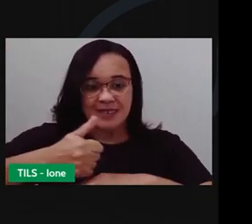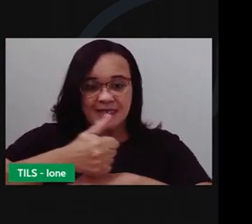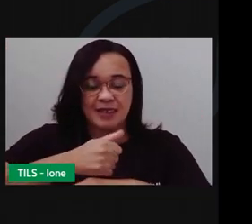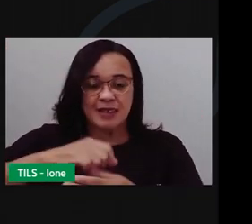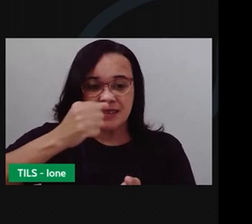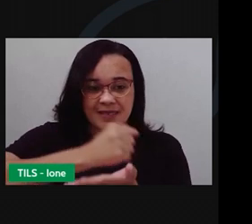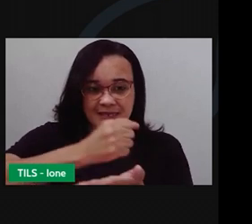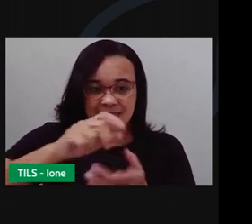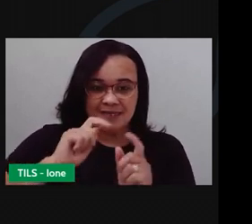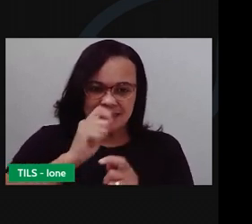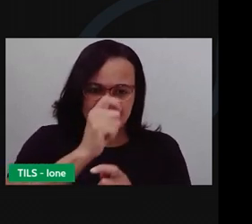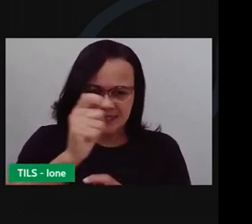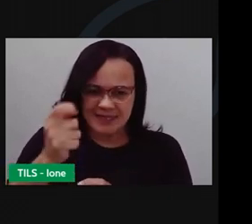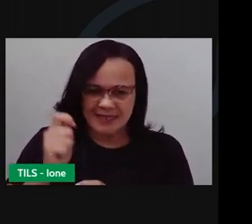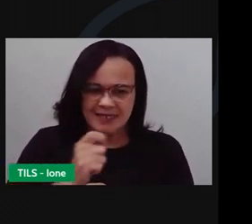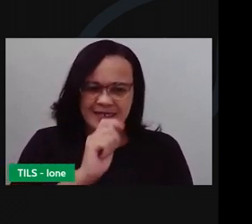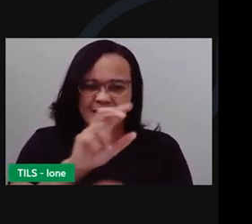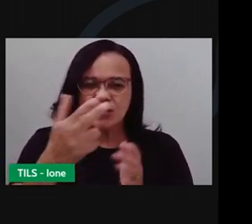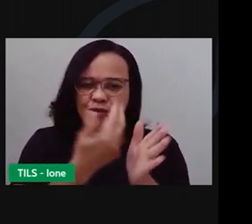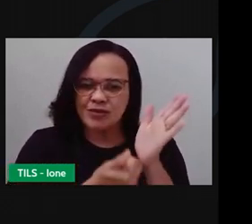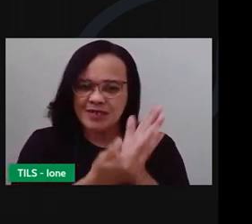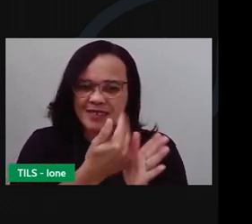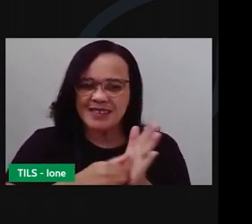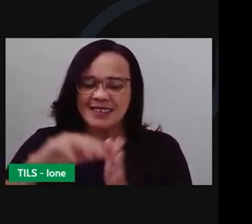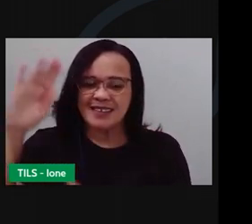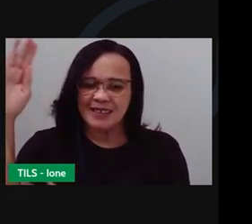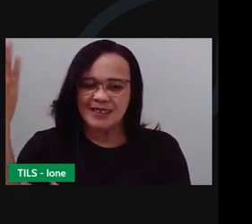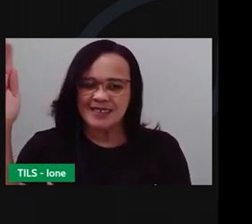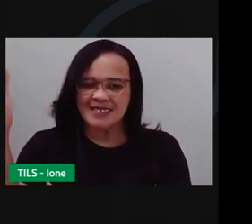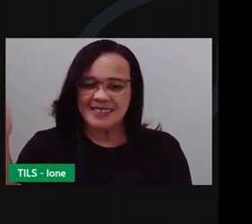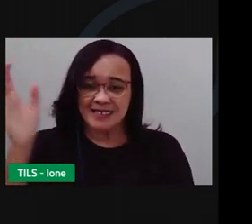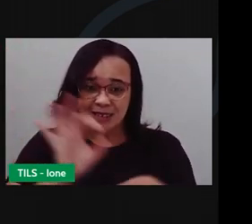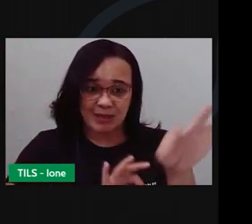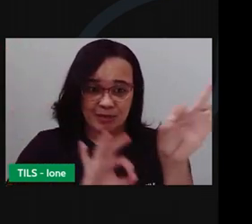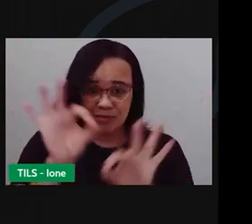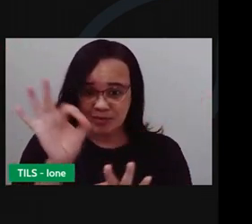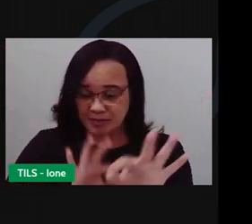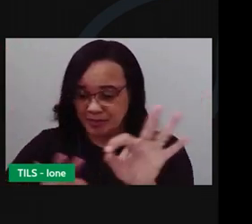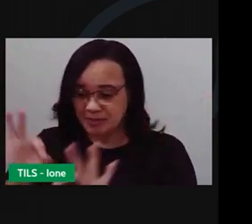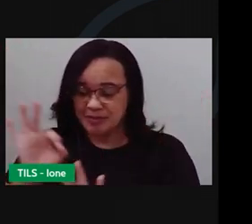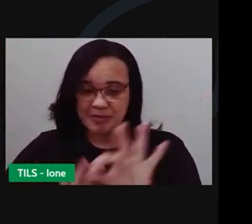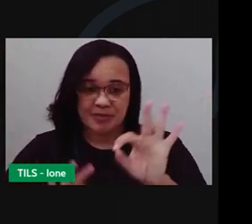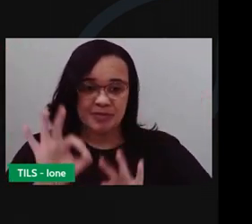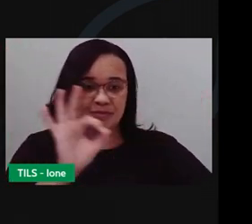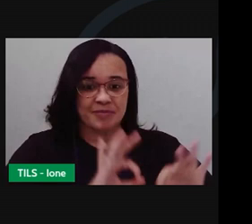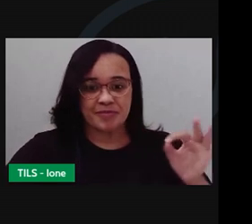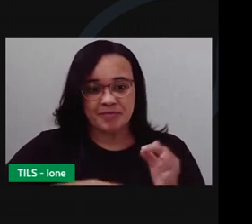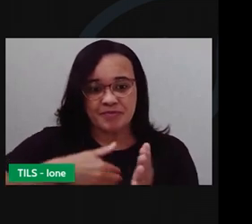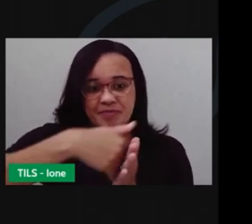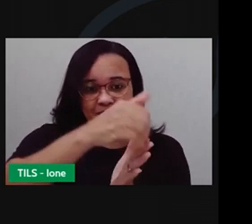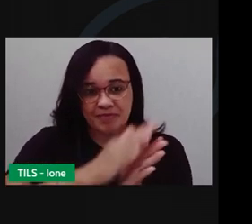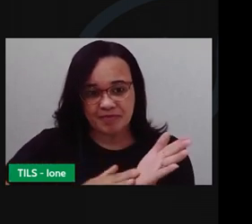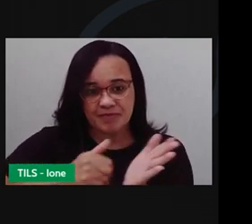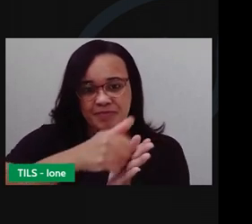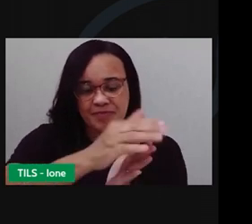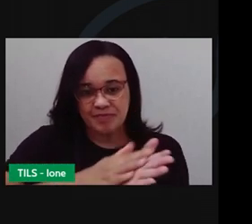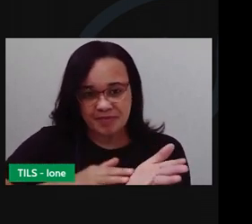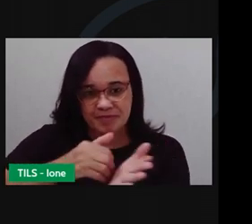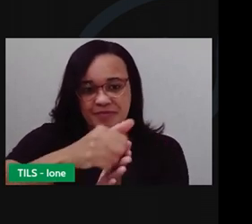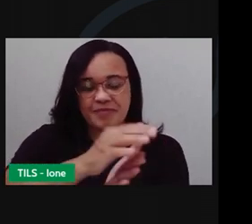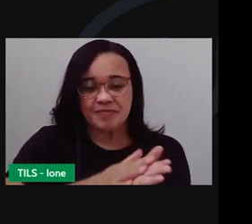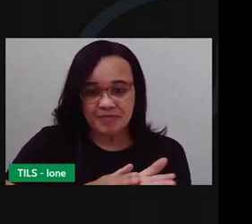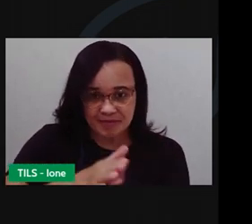desenho com função, Preparando a matiz pra fazer reprodução.